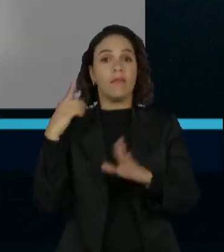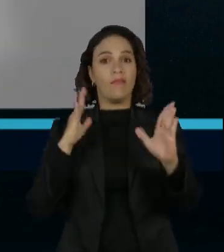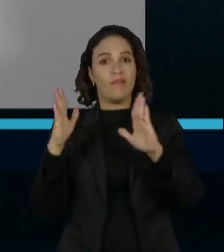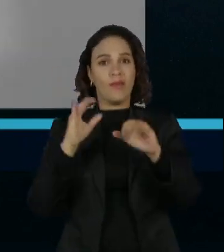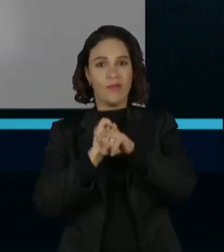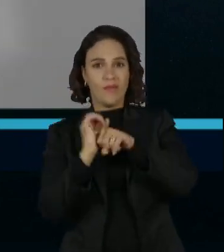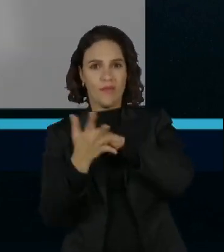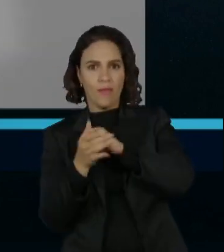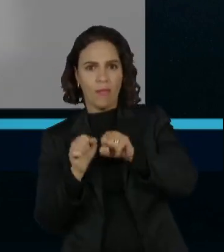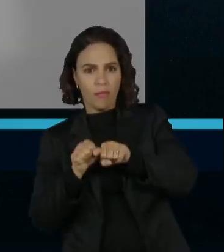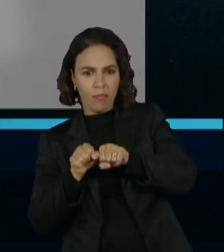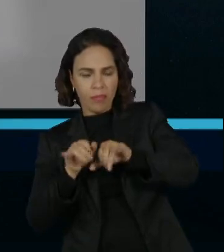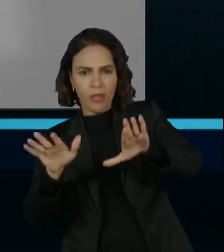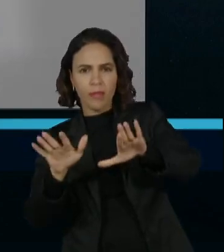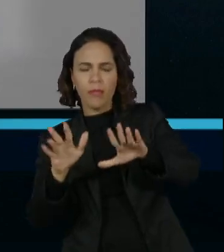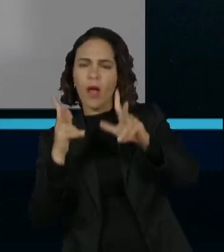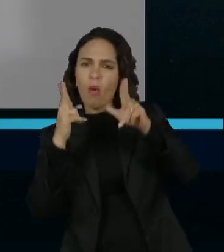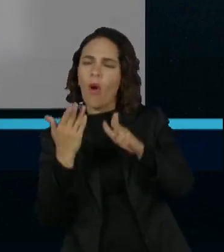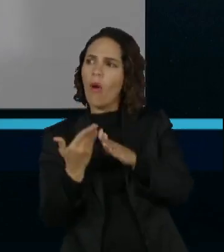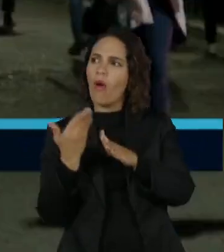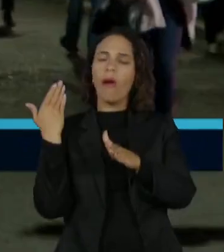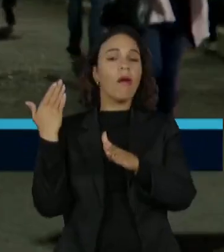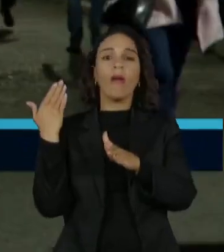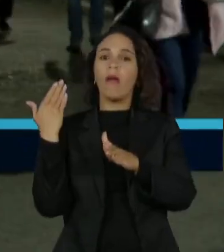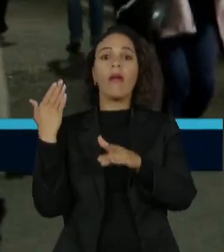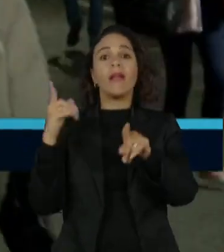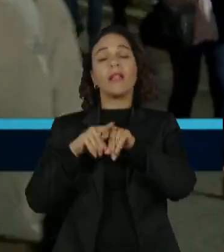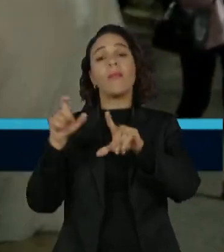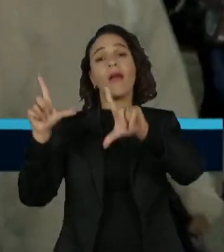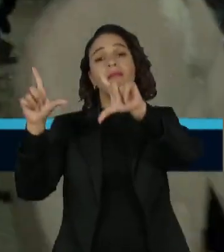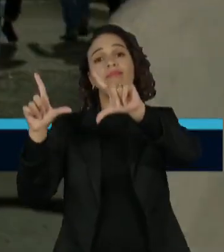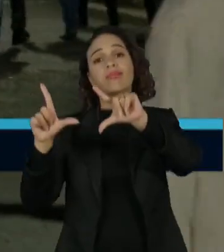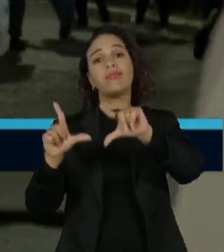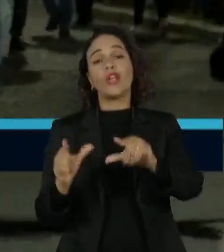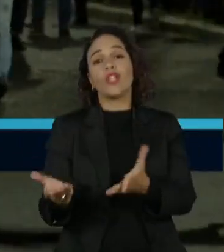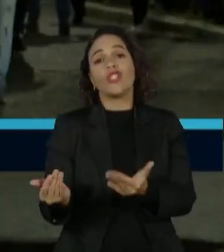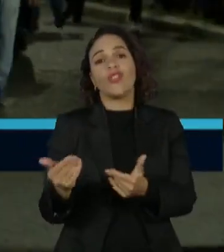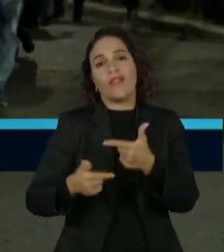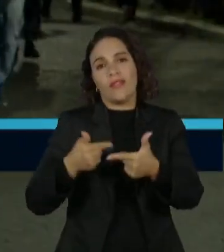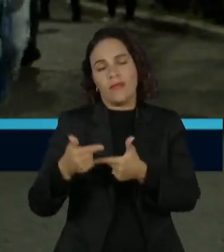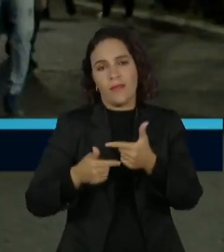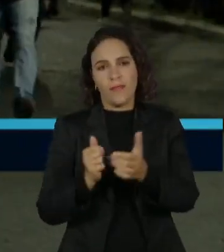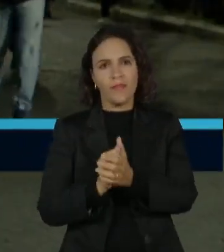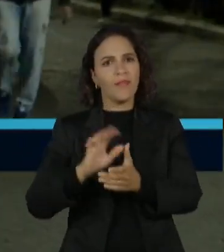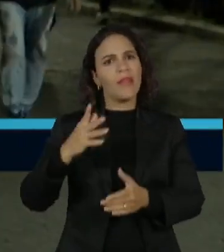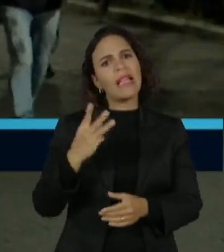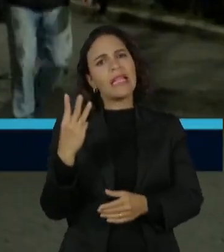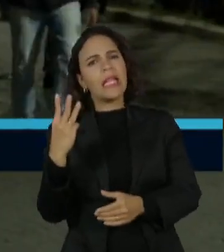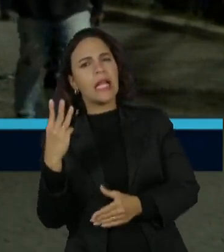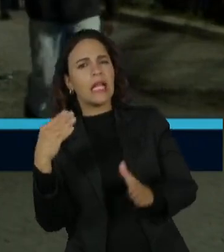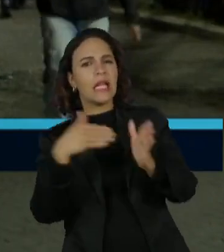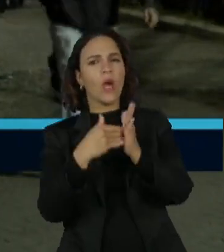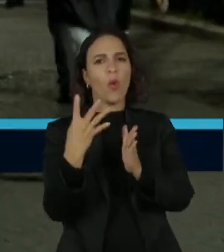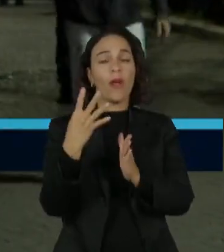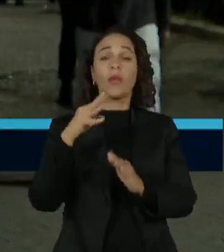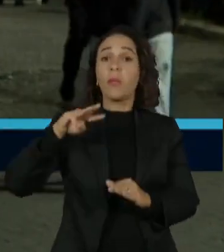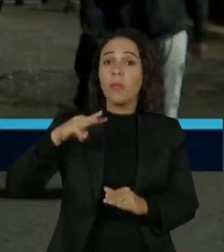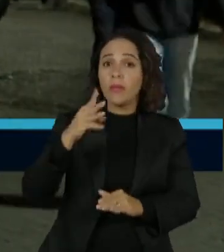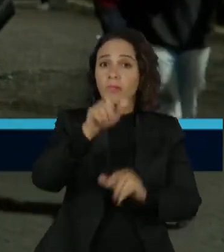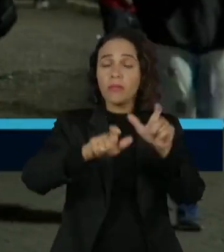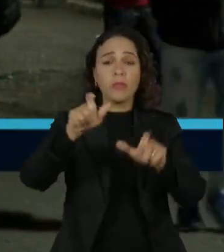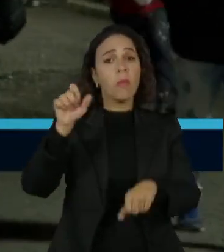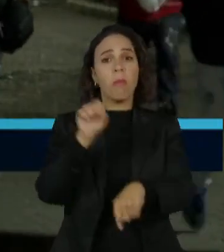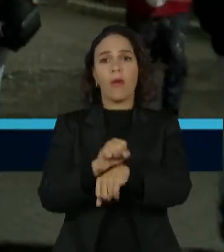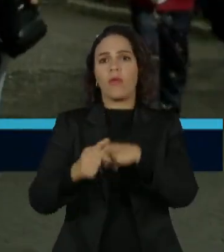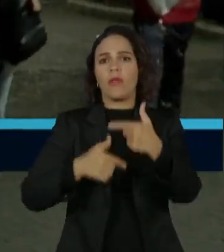de pré-pandemia e a gente está no fim do bônus demográfico. O estudo estima que cerca de 3 a 4 milhões de pessoas deixaram de trabalhar